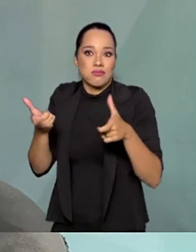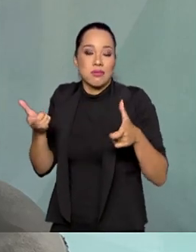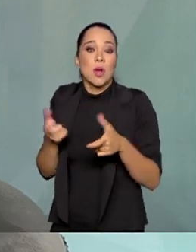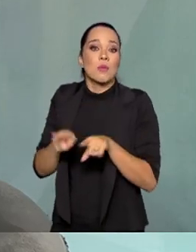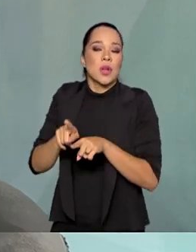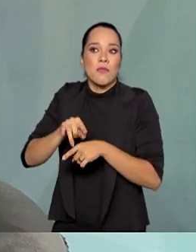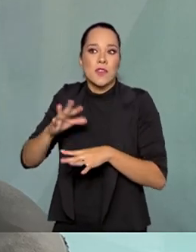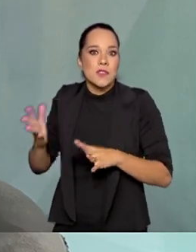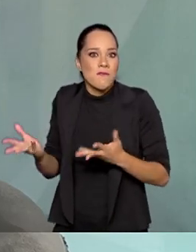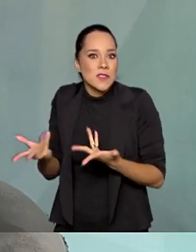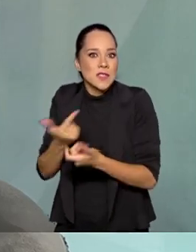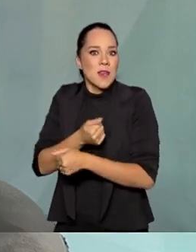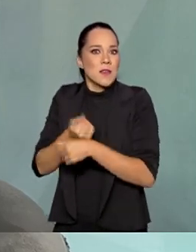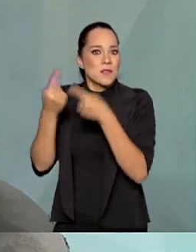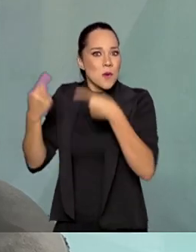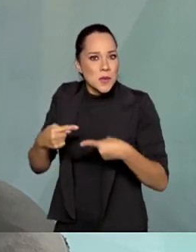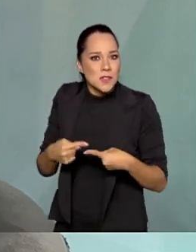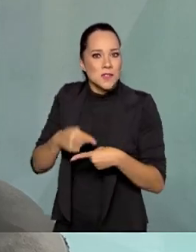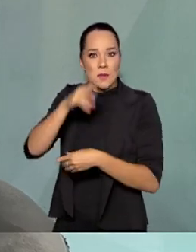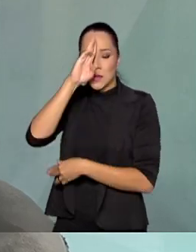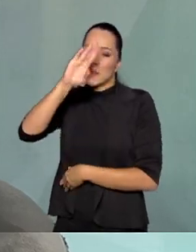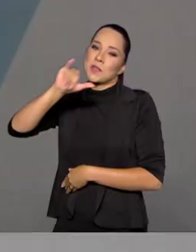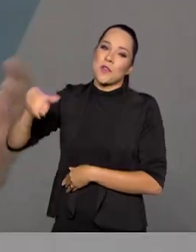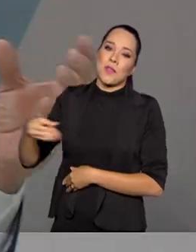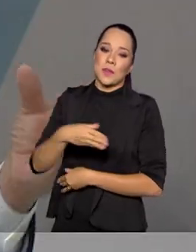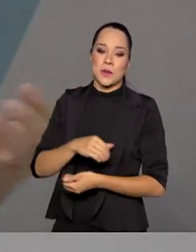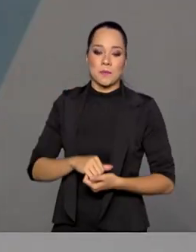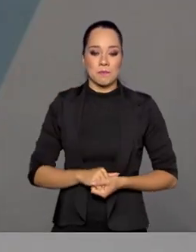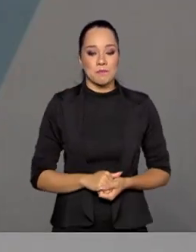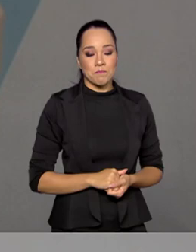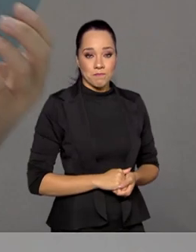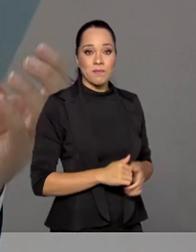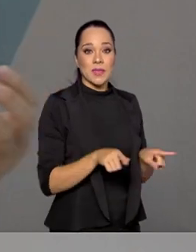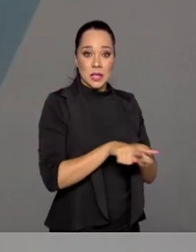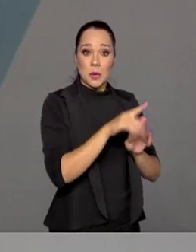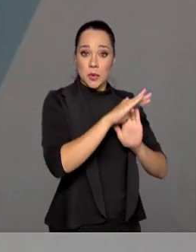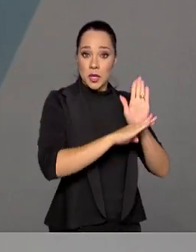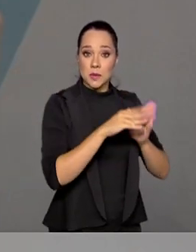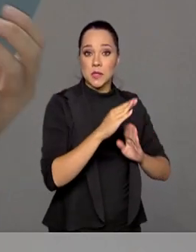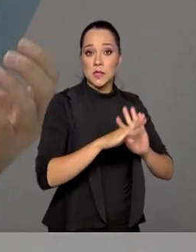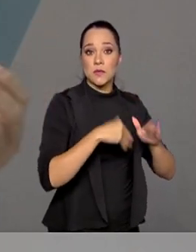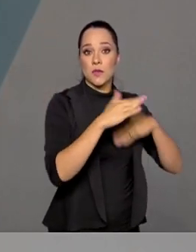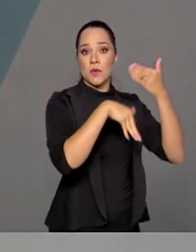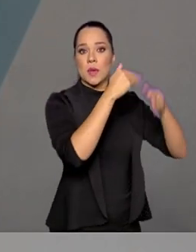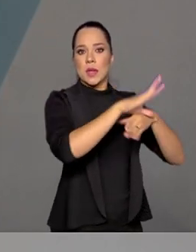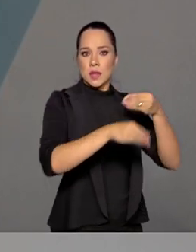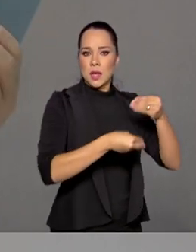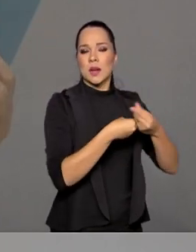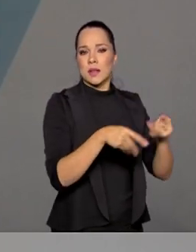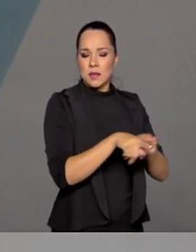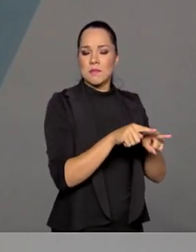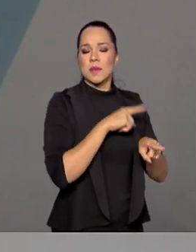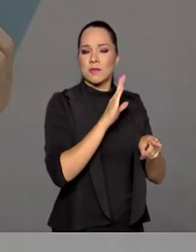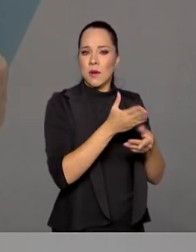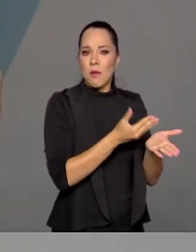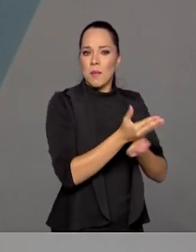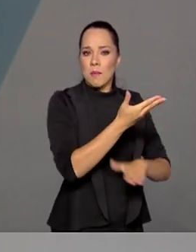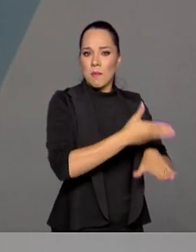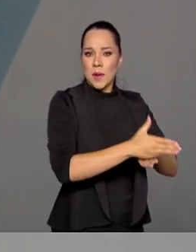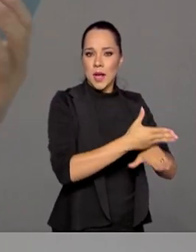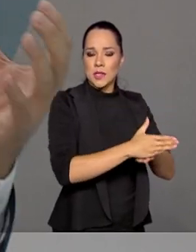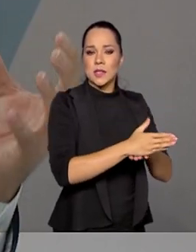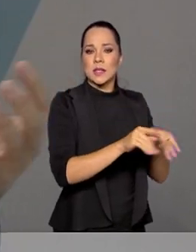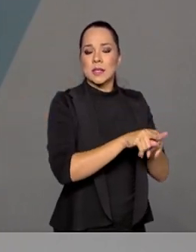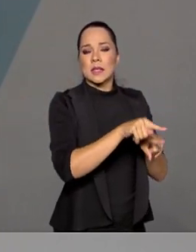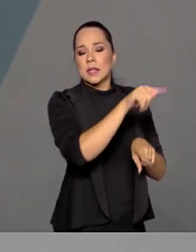eficientes, foram competitivas e foram principalmente inovadoras. E tem um programa de desenvolvimento integrado que está sendo colocado em prática ali